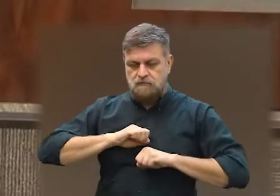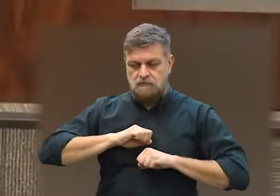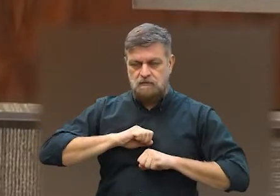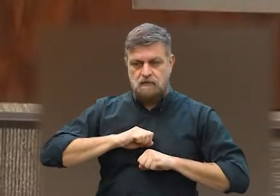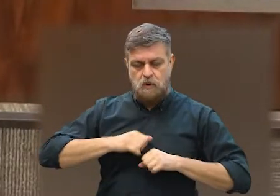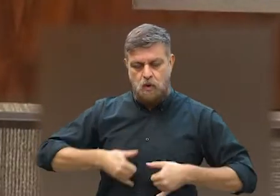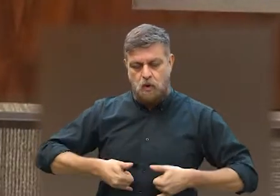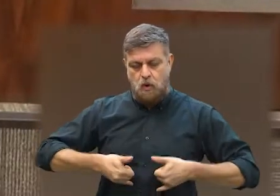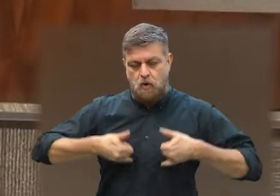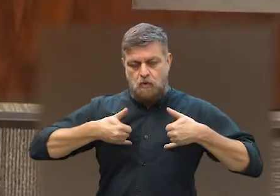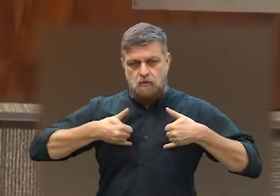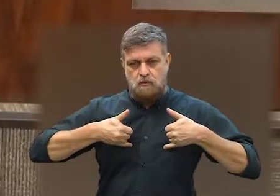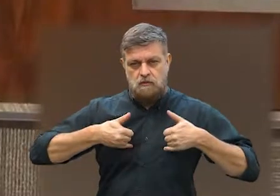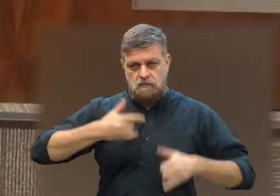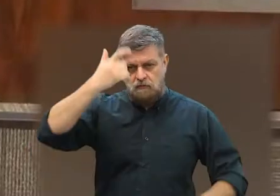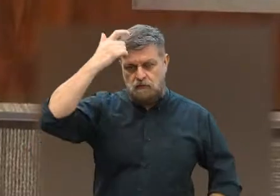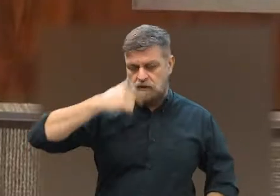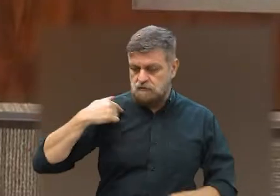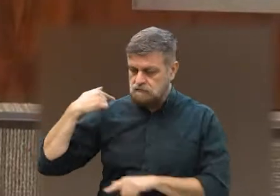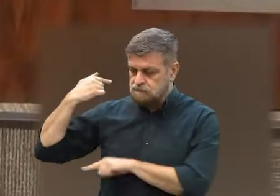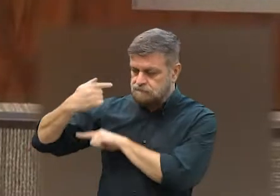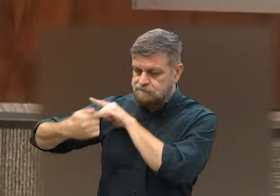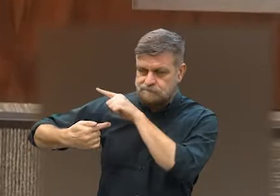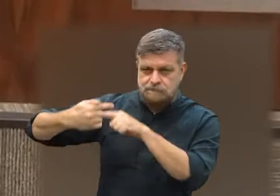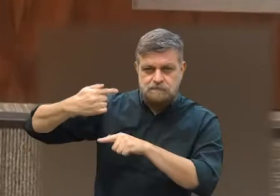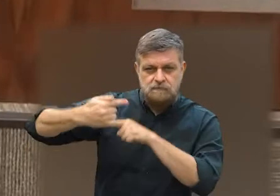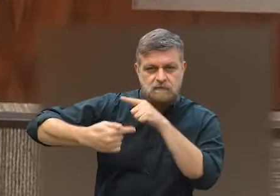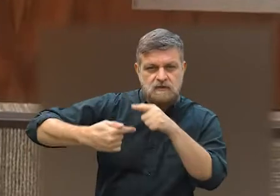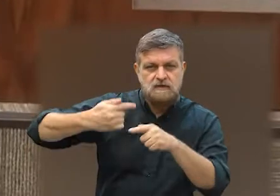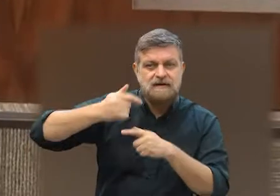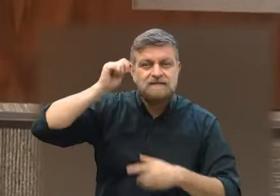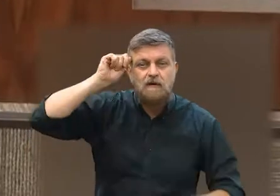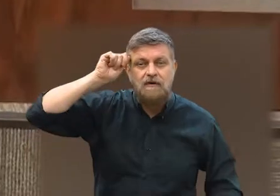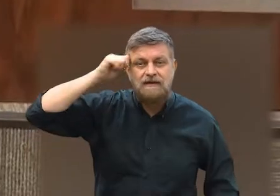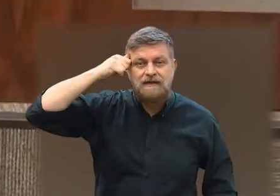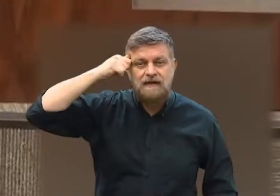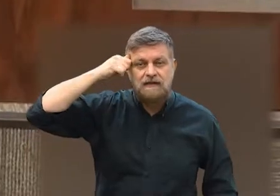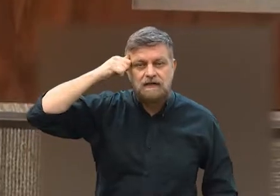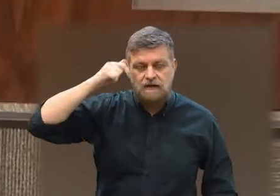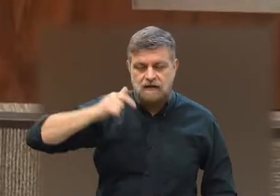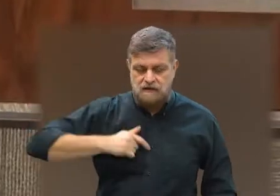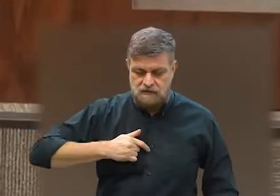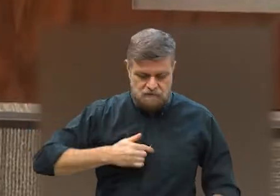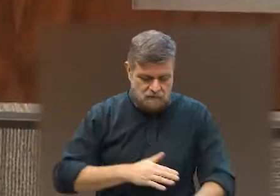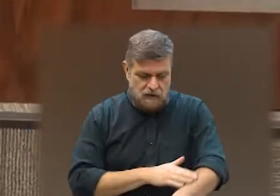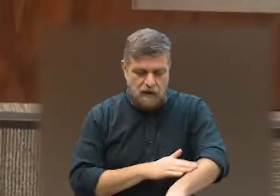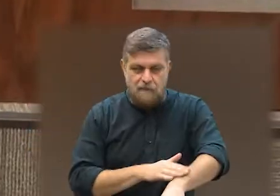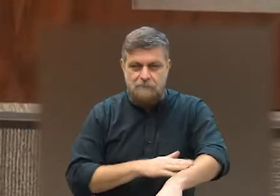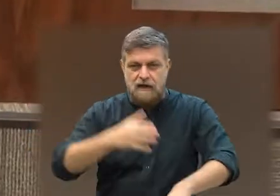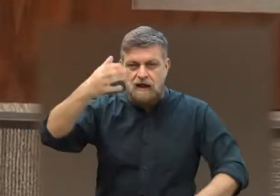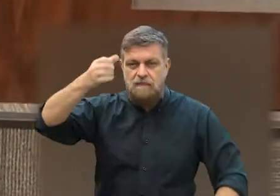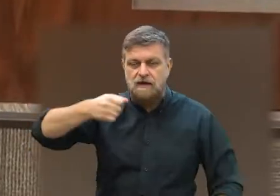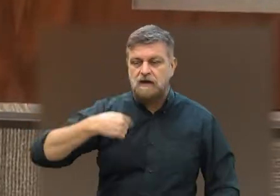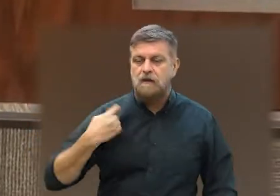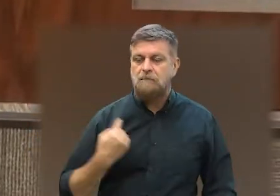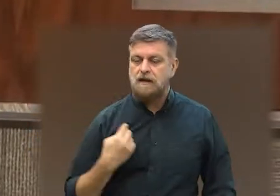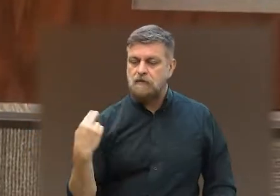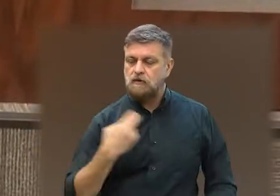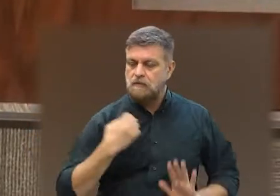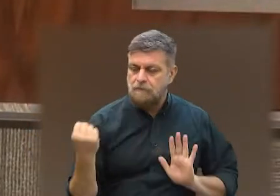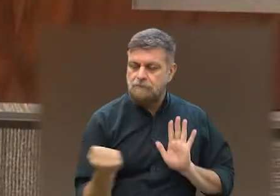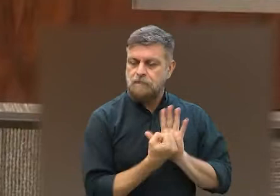de ser de uma família negra. Nasci mais branquinha, mas eu faço questão de usar o nome